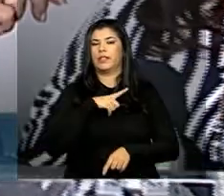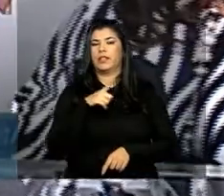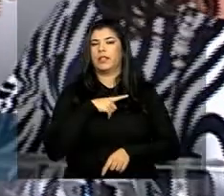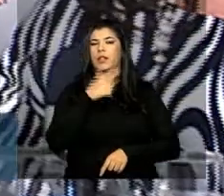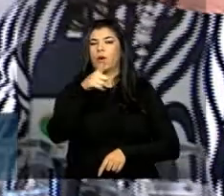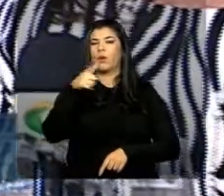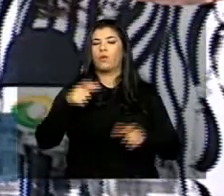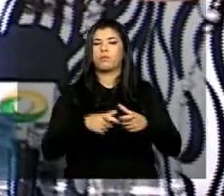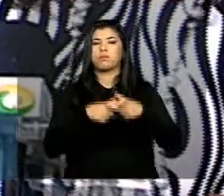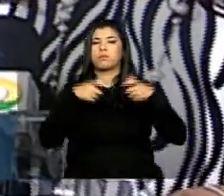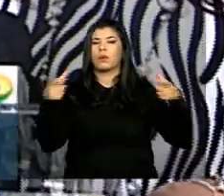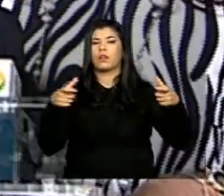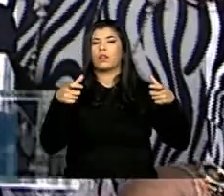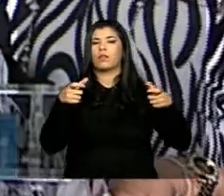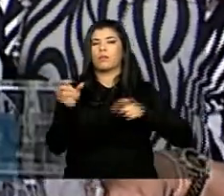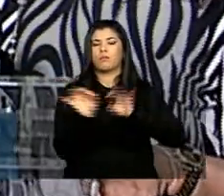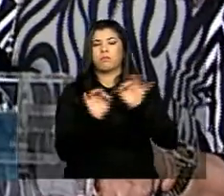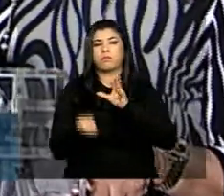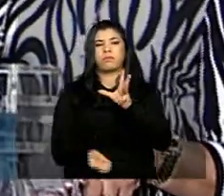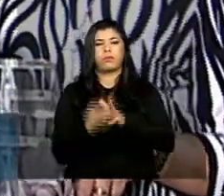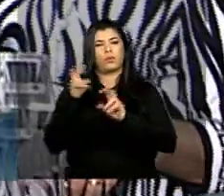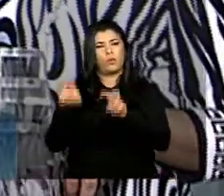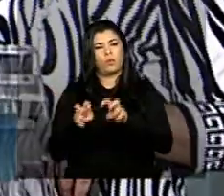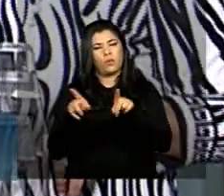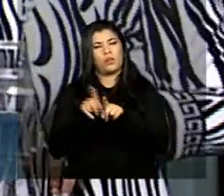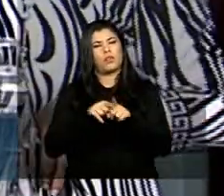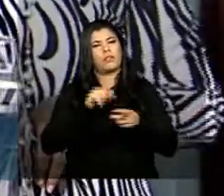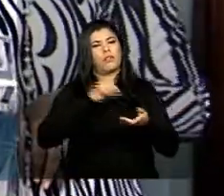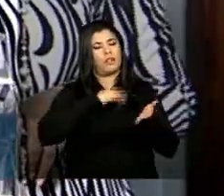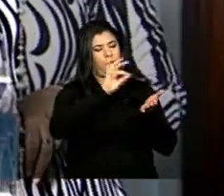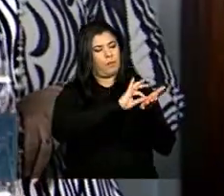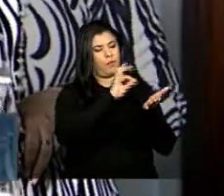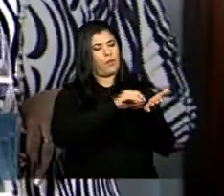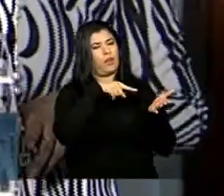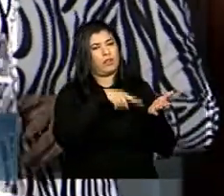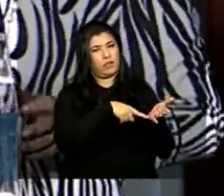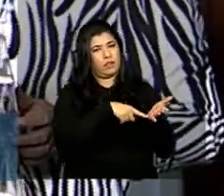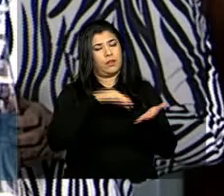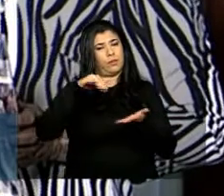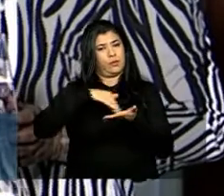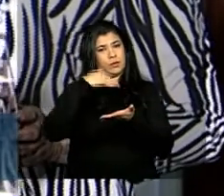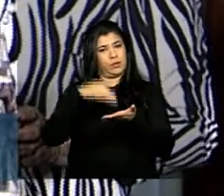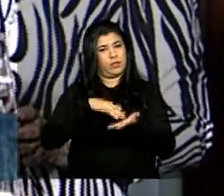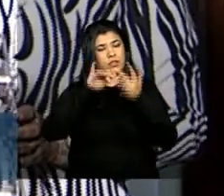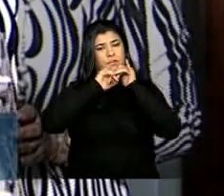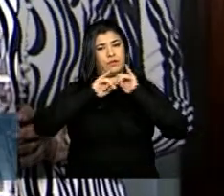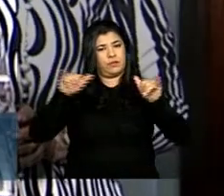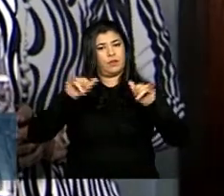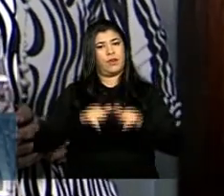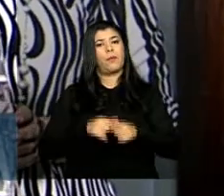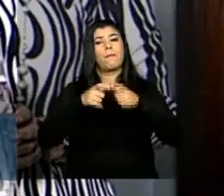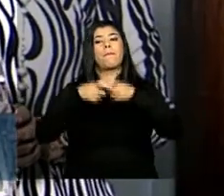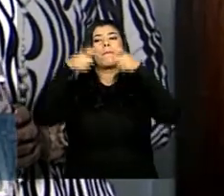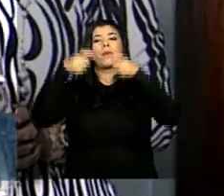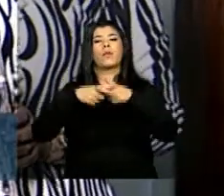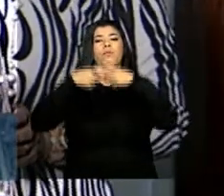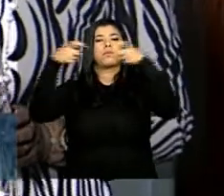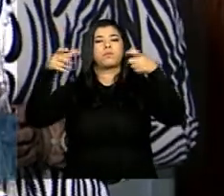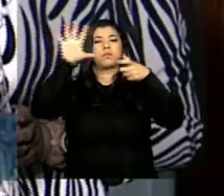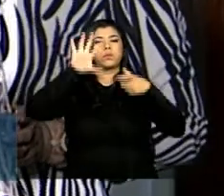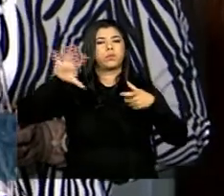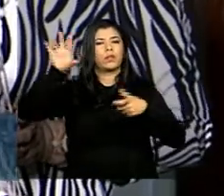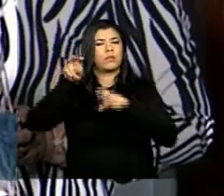ali da Isabela atualizada de quem fez e quem não fez e os secretários dizendo que aonde estão os maiores polos da agricultura